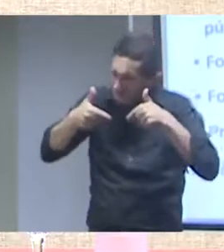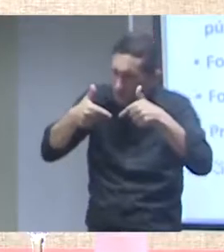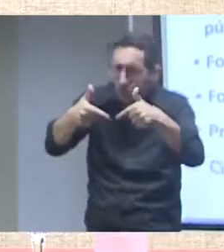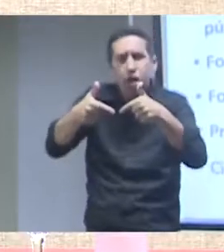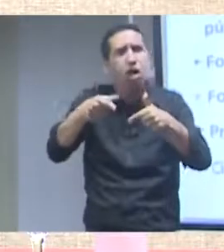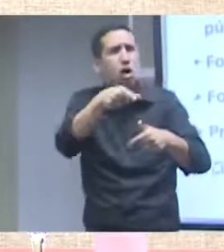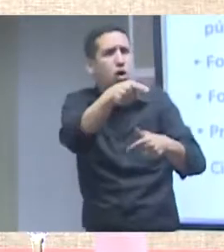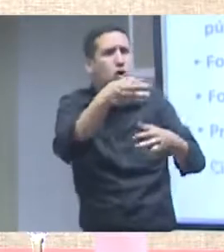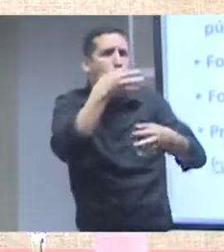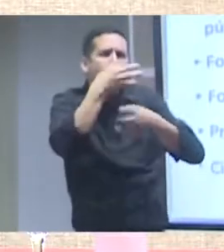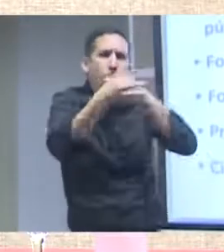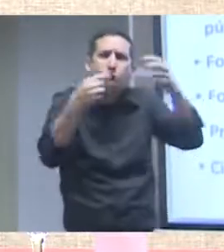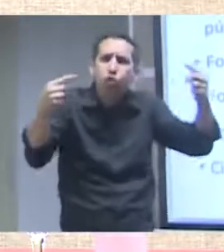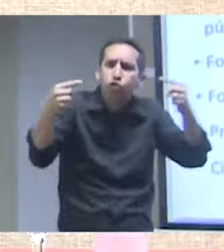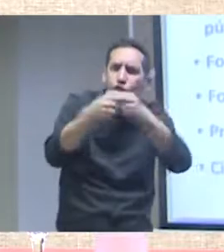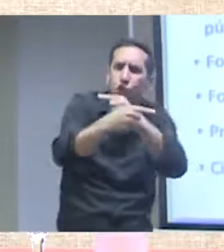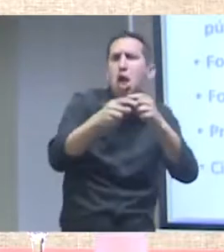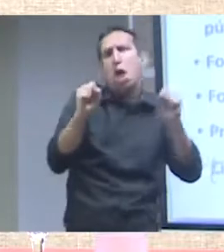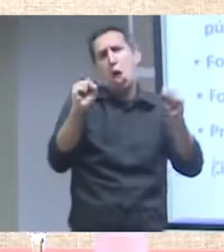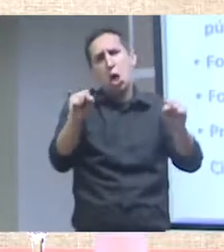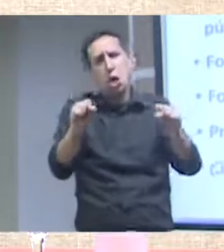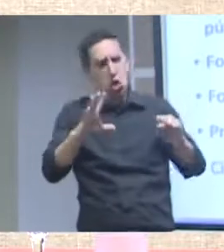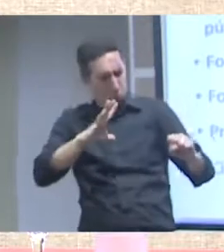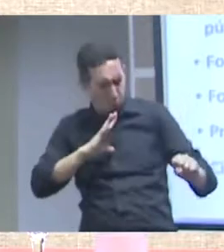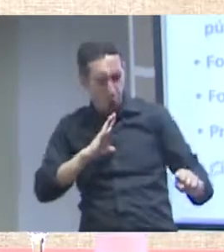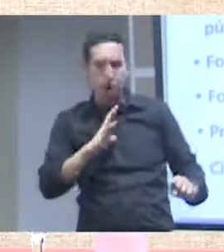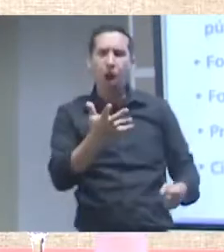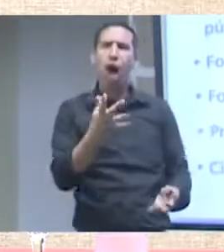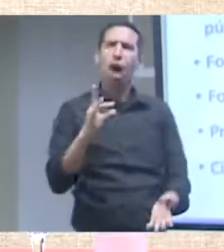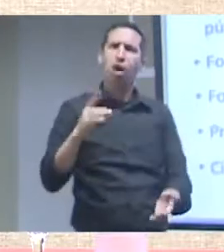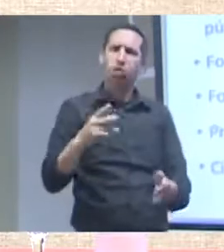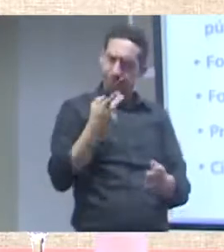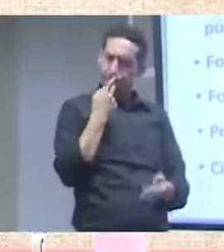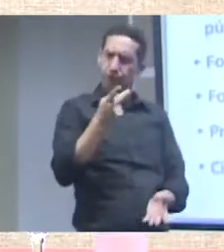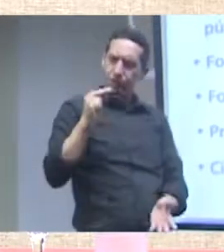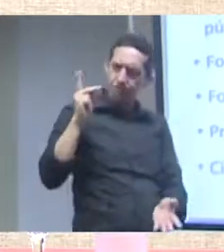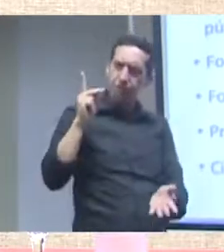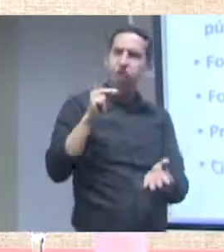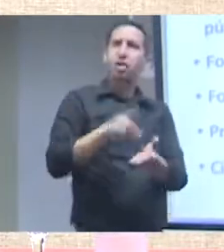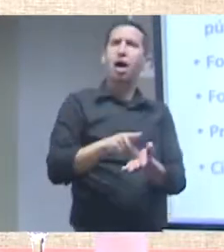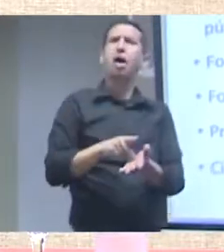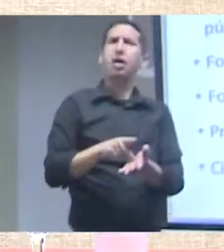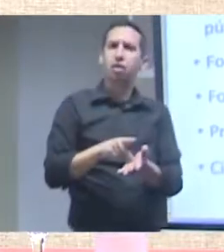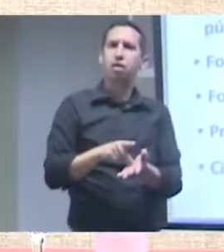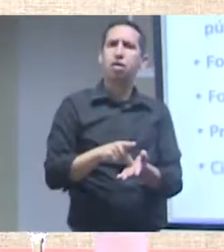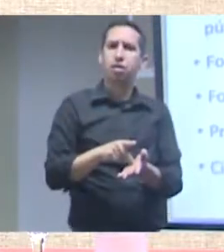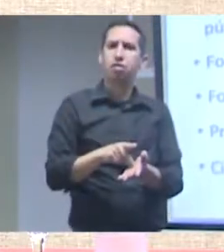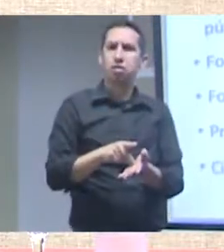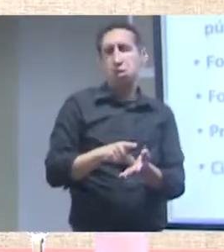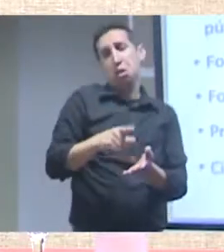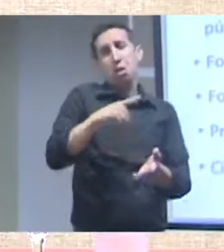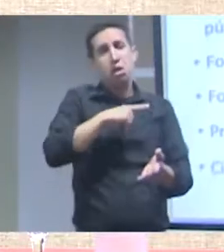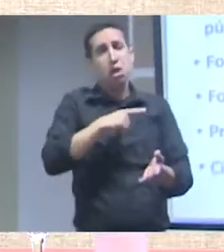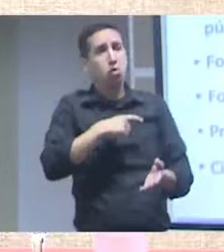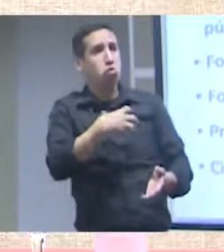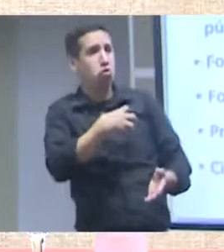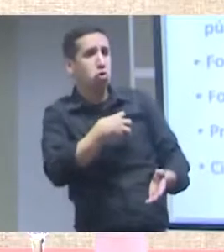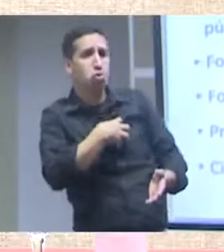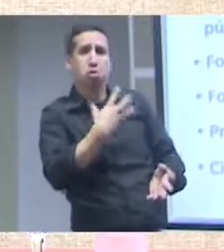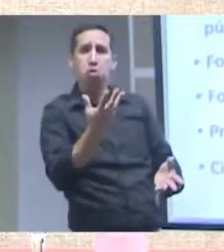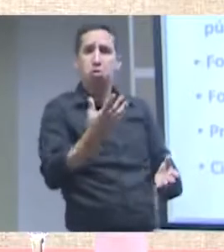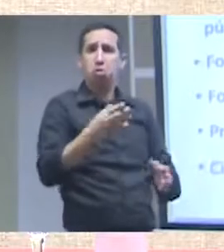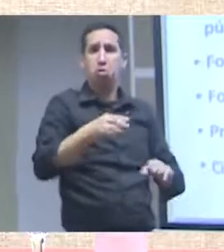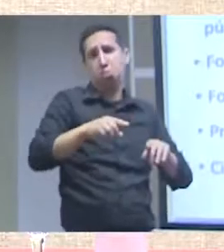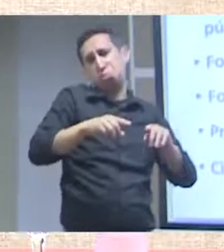da verdade, lidando com as assimetrias, com os aspectos particulares que a questão da